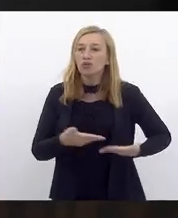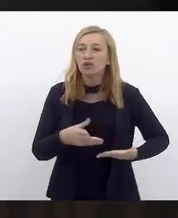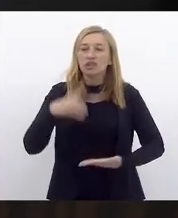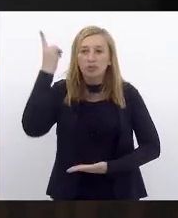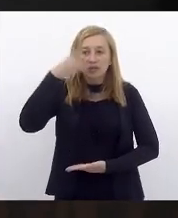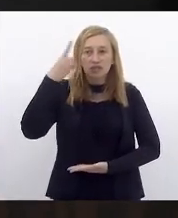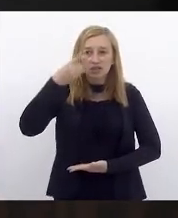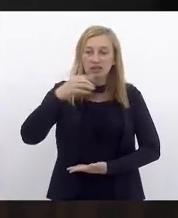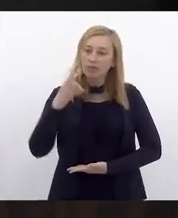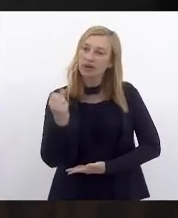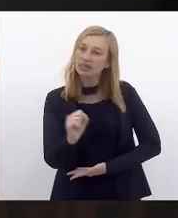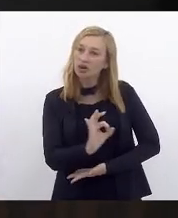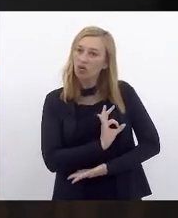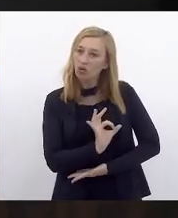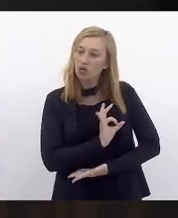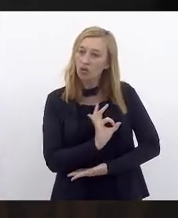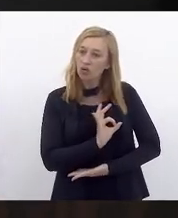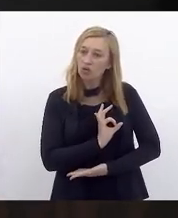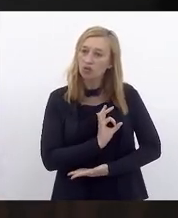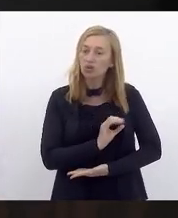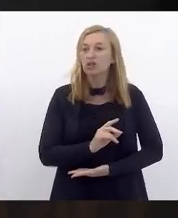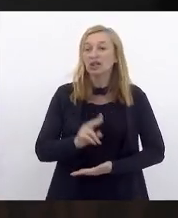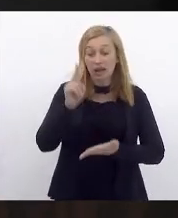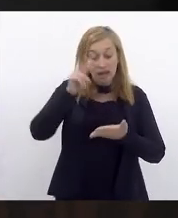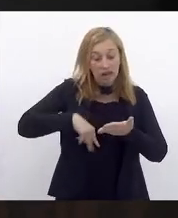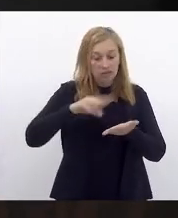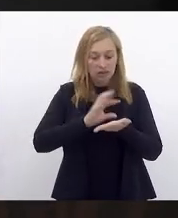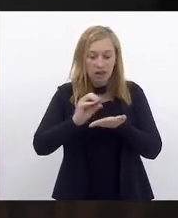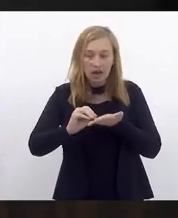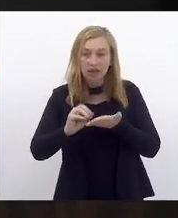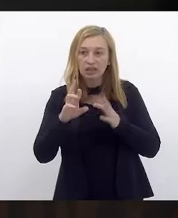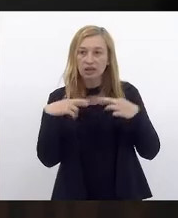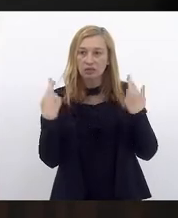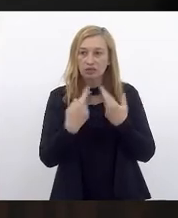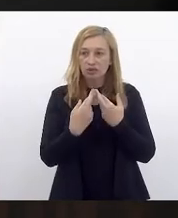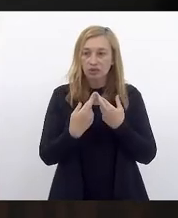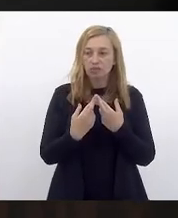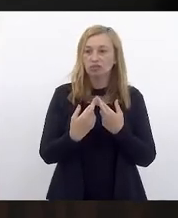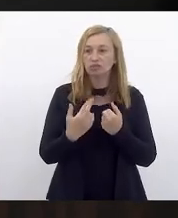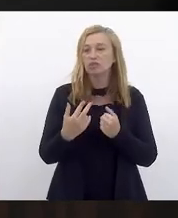senhora deputada Marta Rocha para fazer a leitura da ata da sessão anterior.